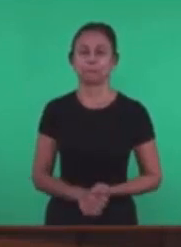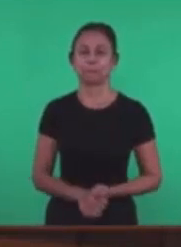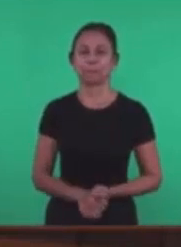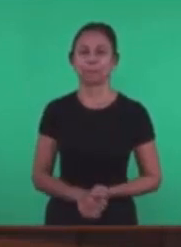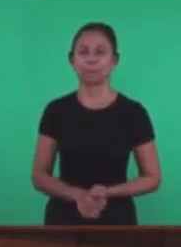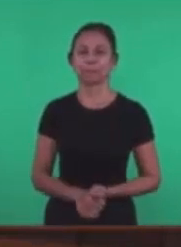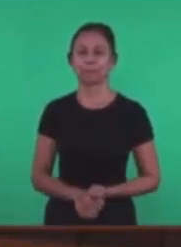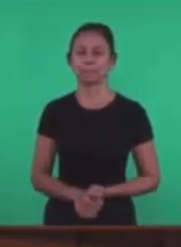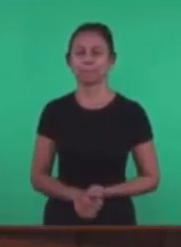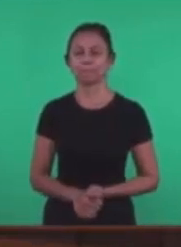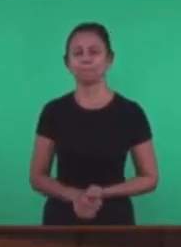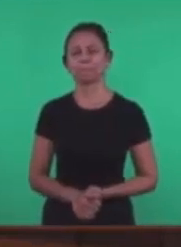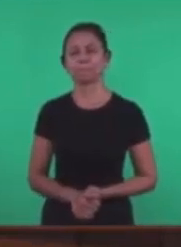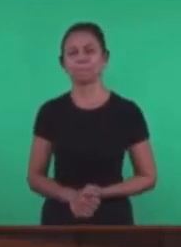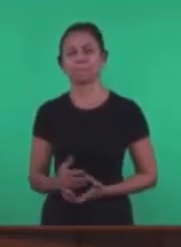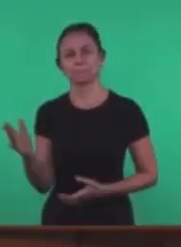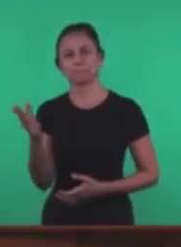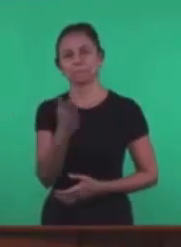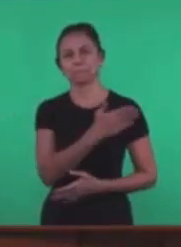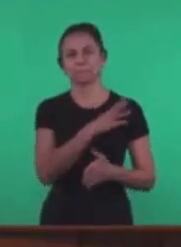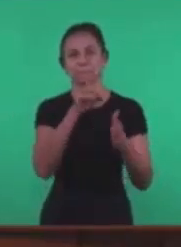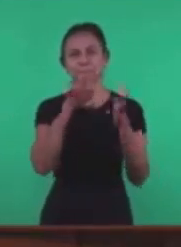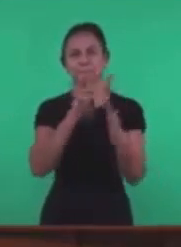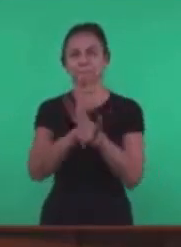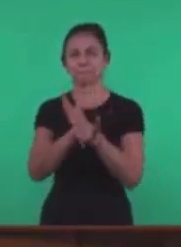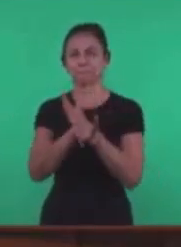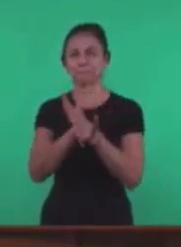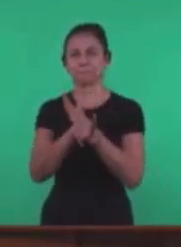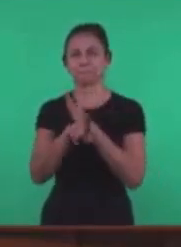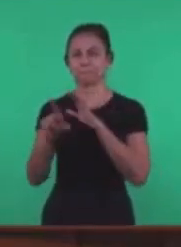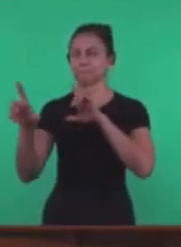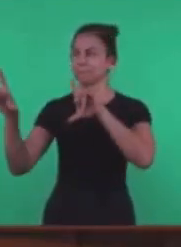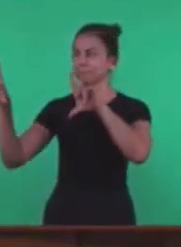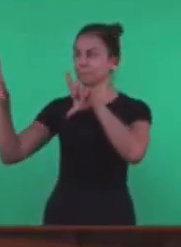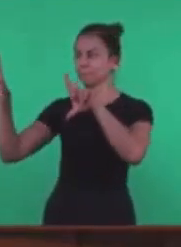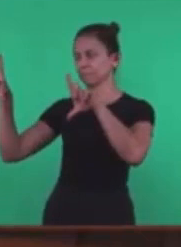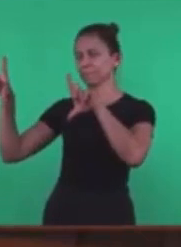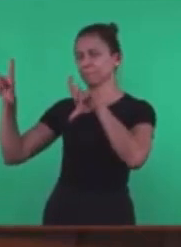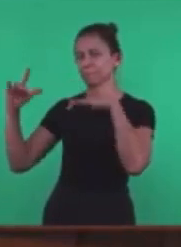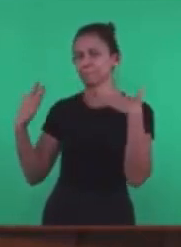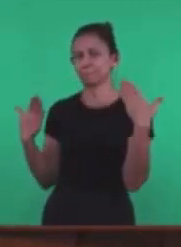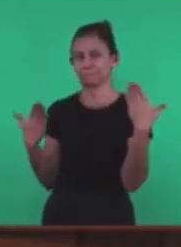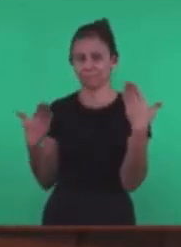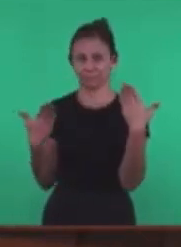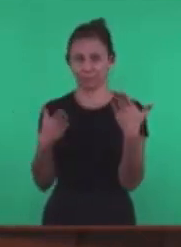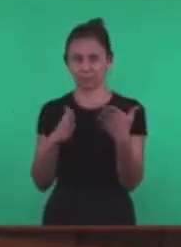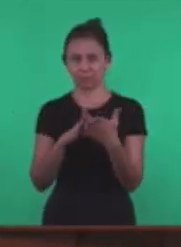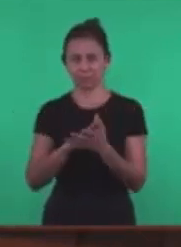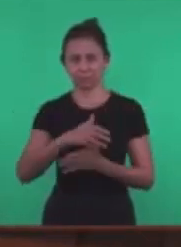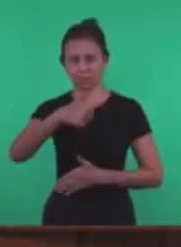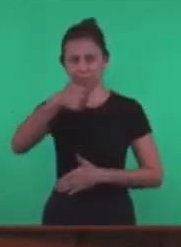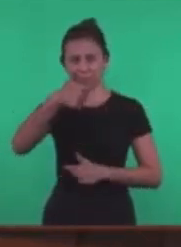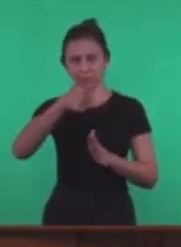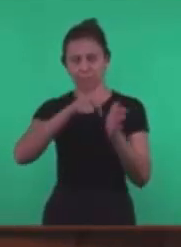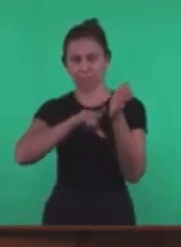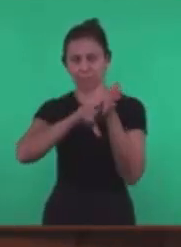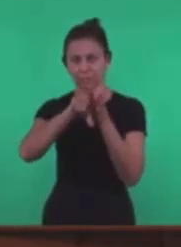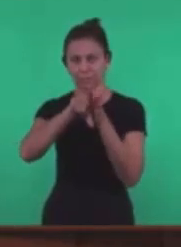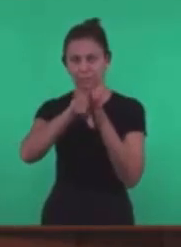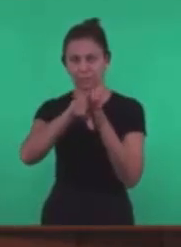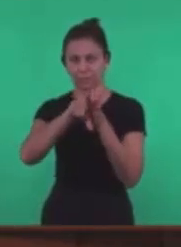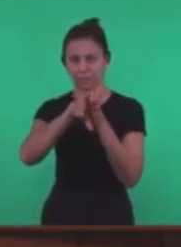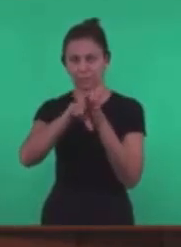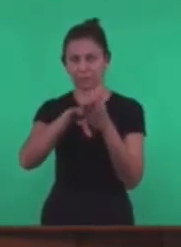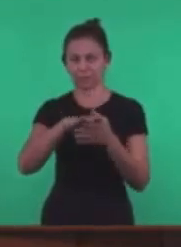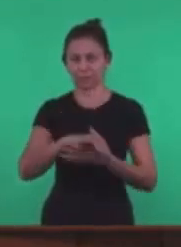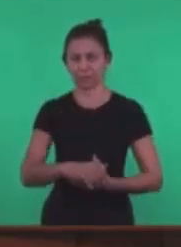passar agora As perguntas Do dia Hoje A primeira pergunta Vou